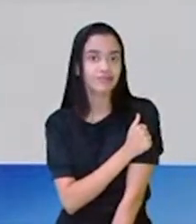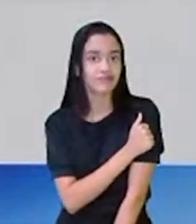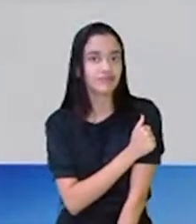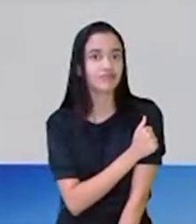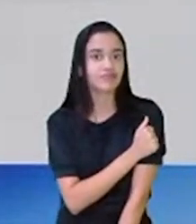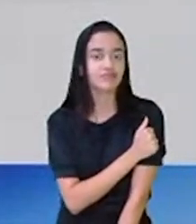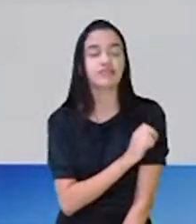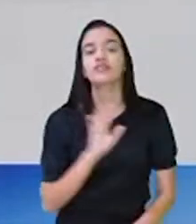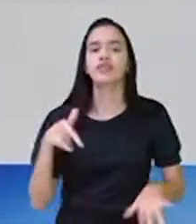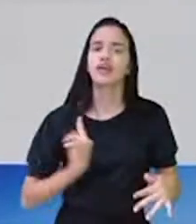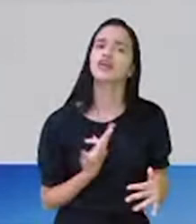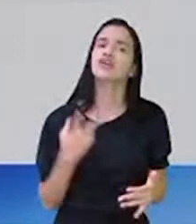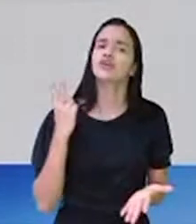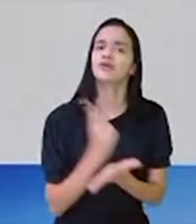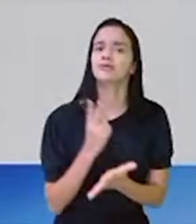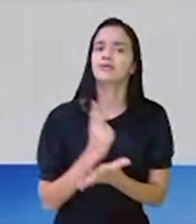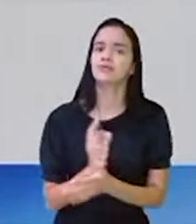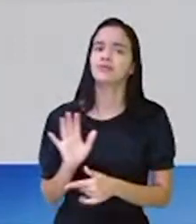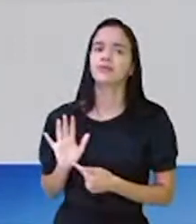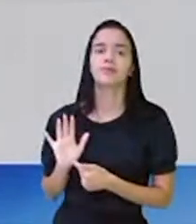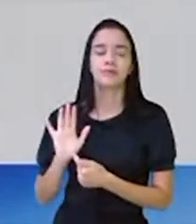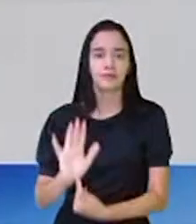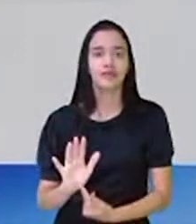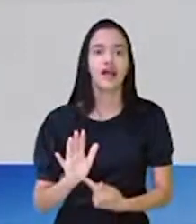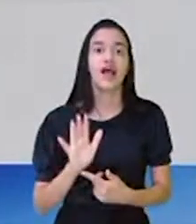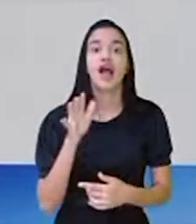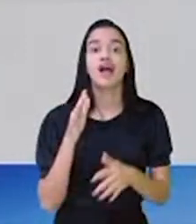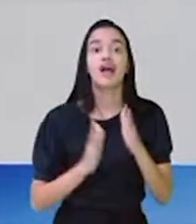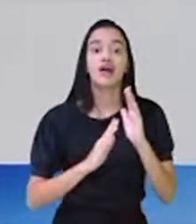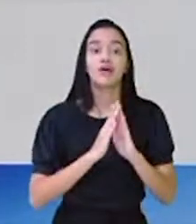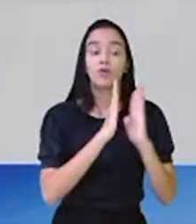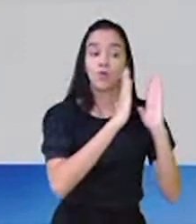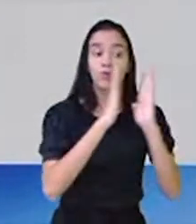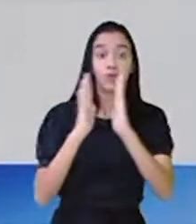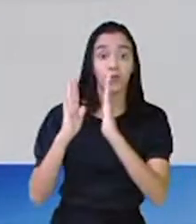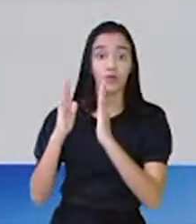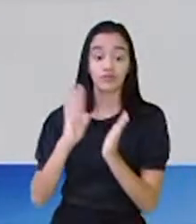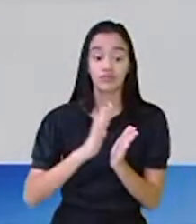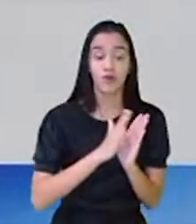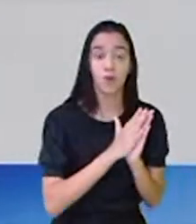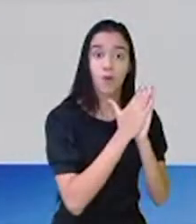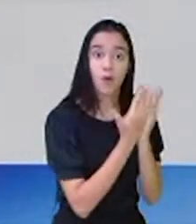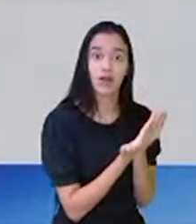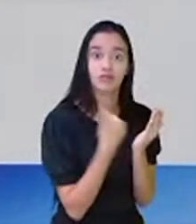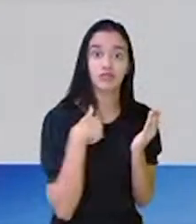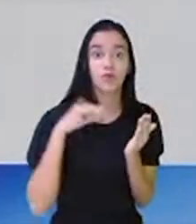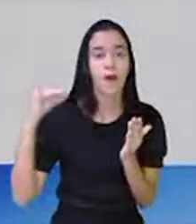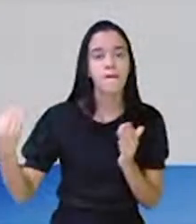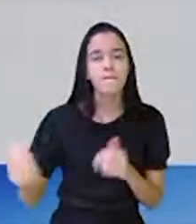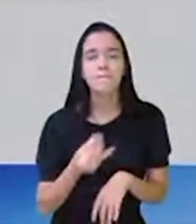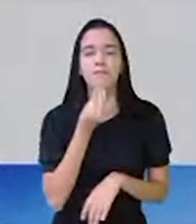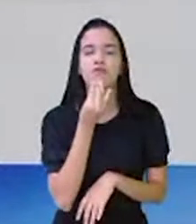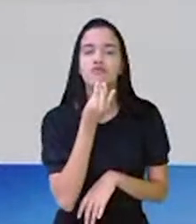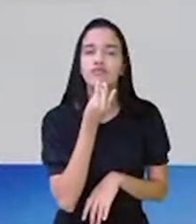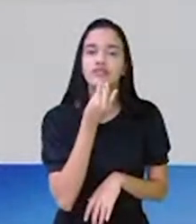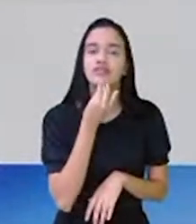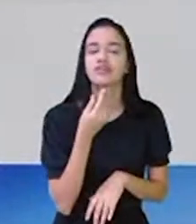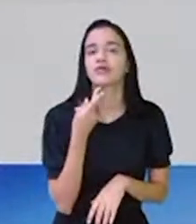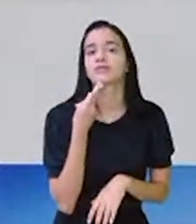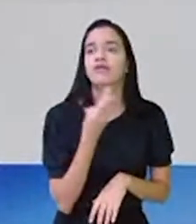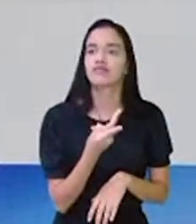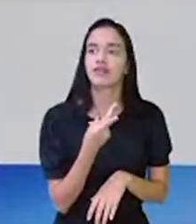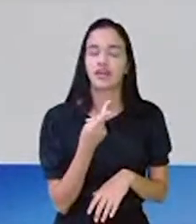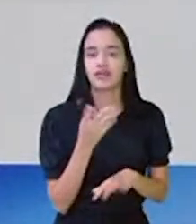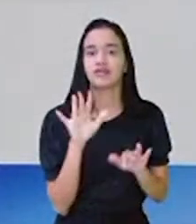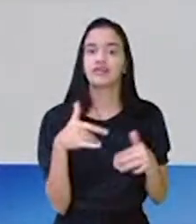eu sempre estou apresentando livros lá da árvore. E hoje eu estou aproveitando para falar desta revista,